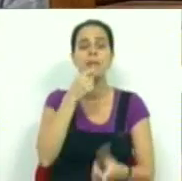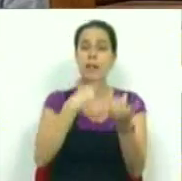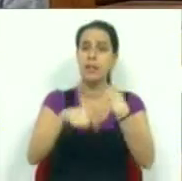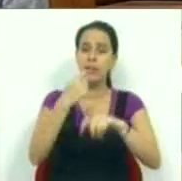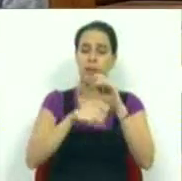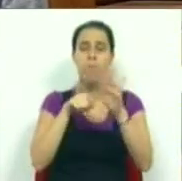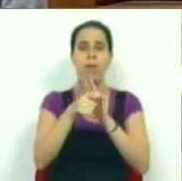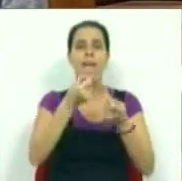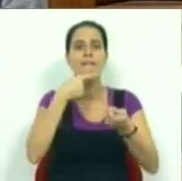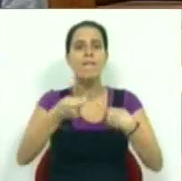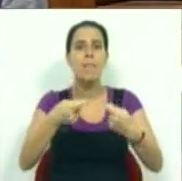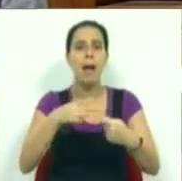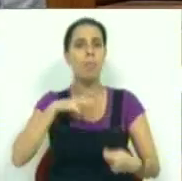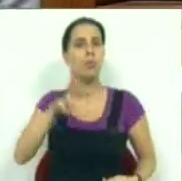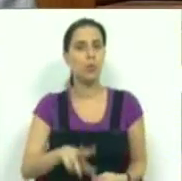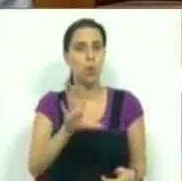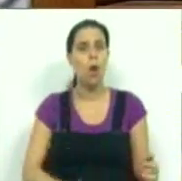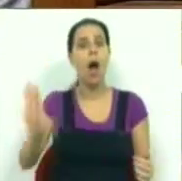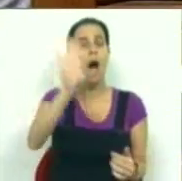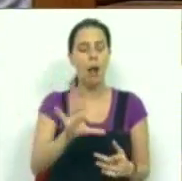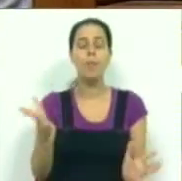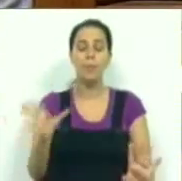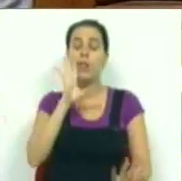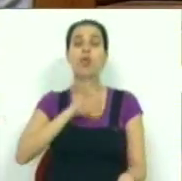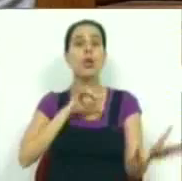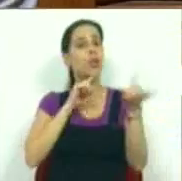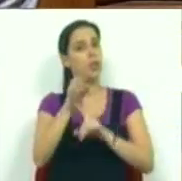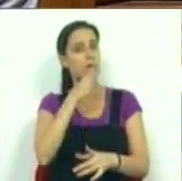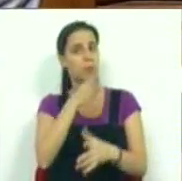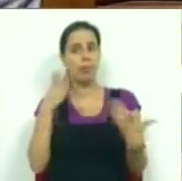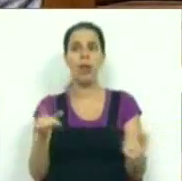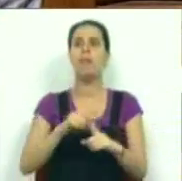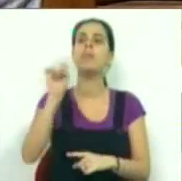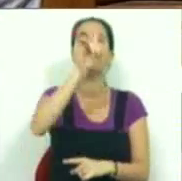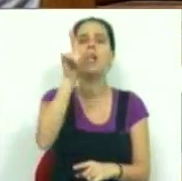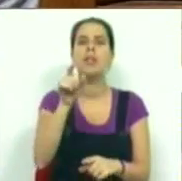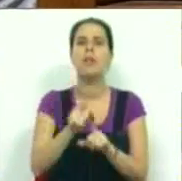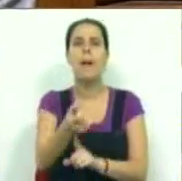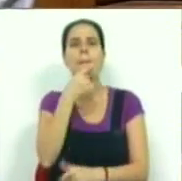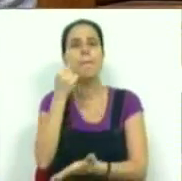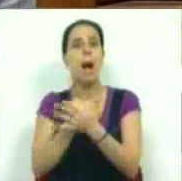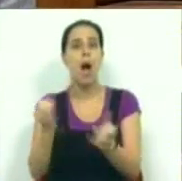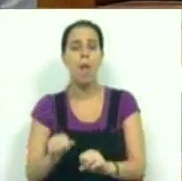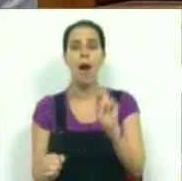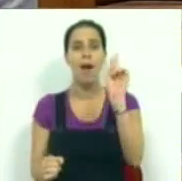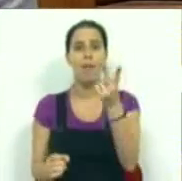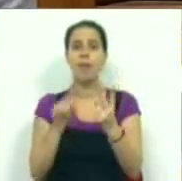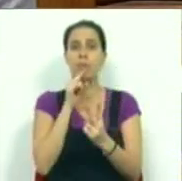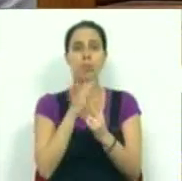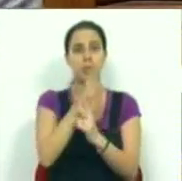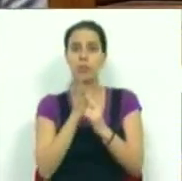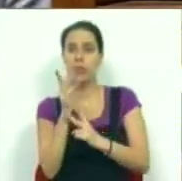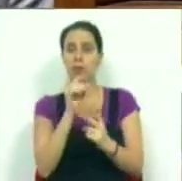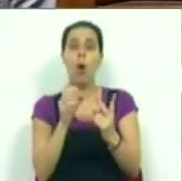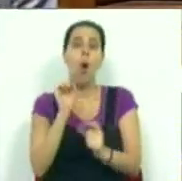se vendem nas farmácias portuguesas. Senhoras e senhores deputados, nesta questão dos genéricos só há dois lados possíveis.